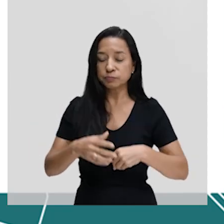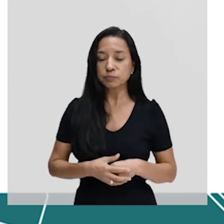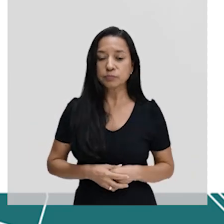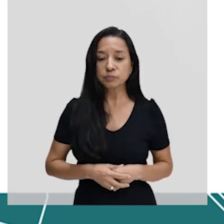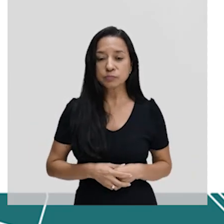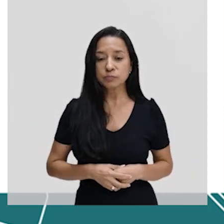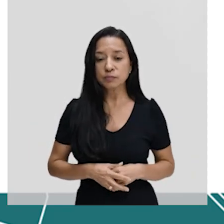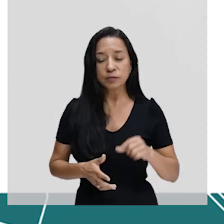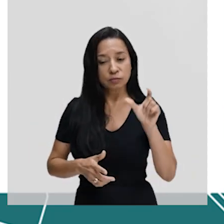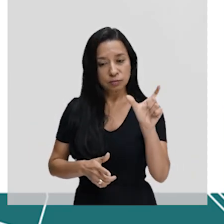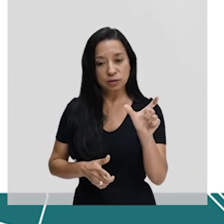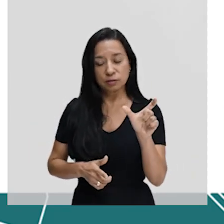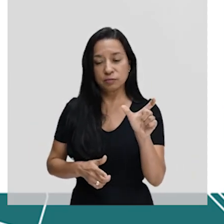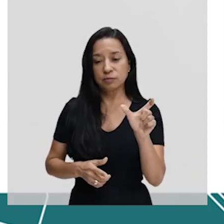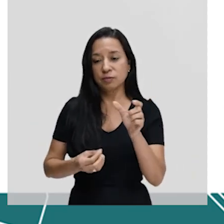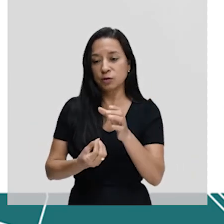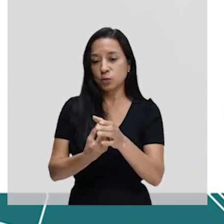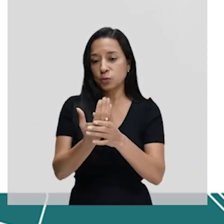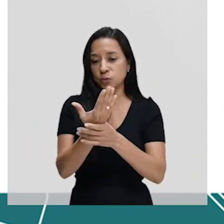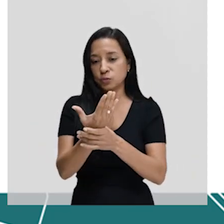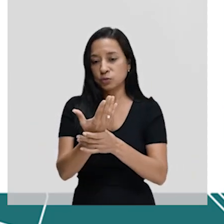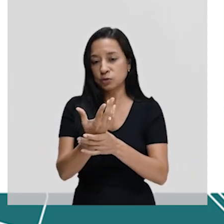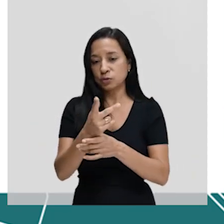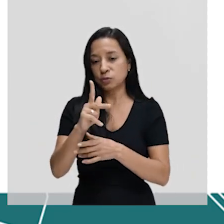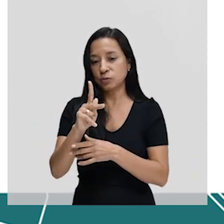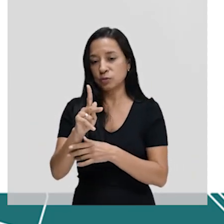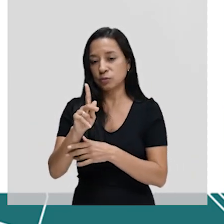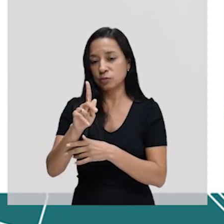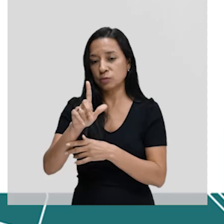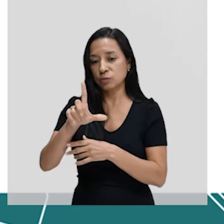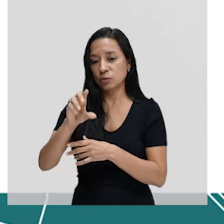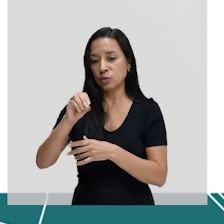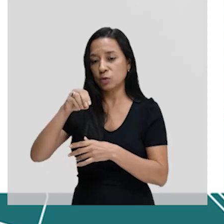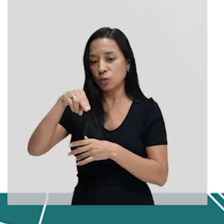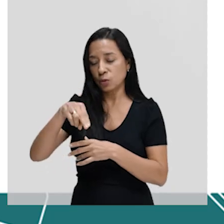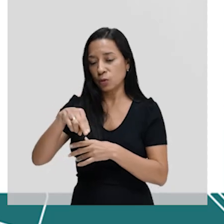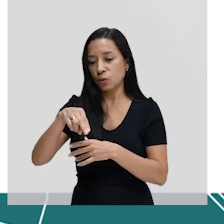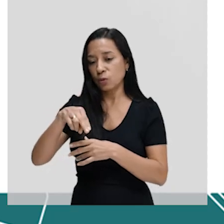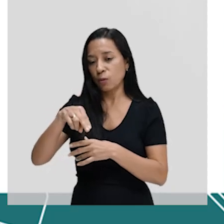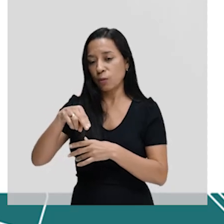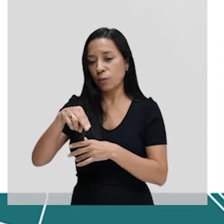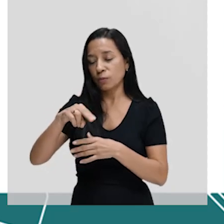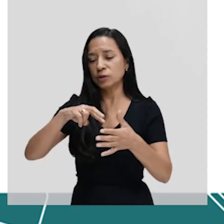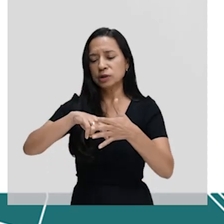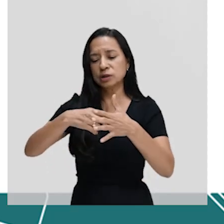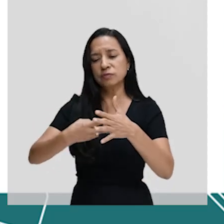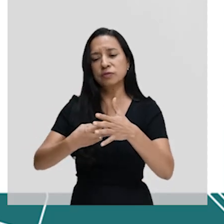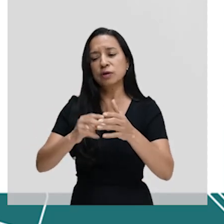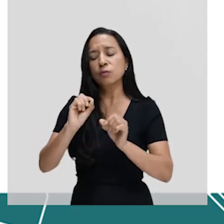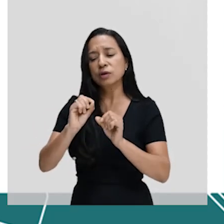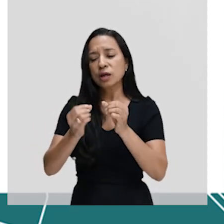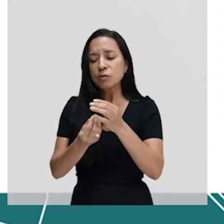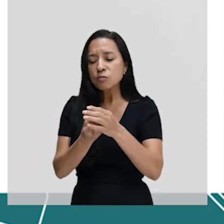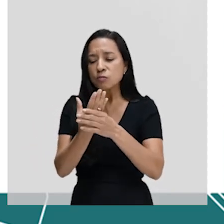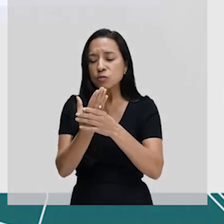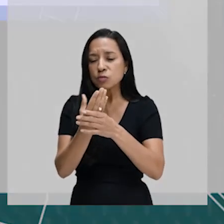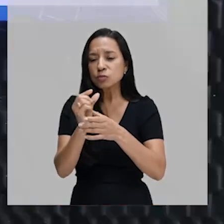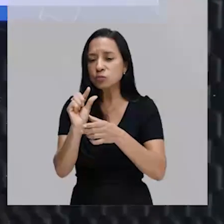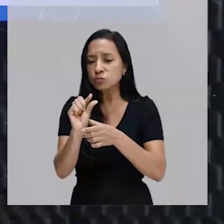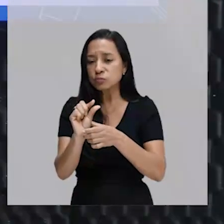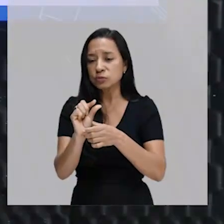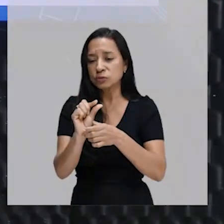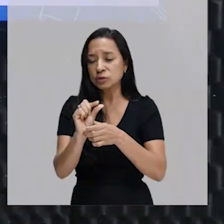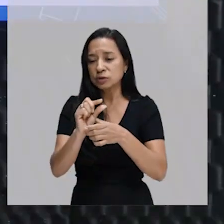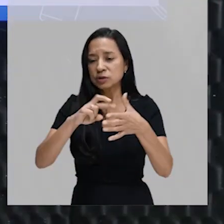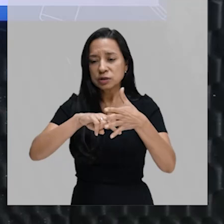vem essa palavra clon, que quer dizer broto. Significa que é um conjunto de indivíduos